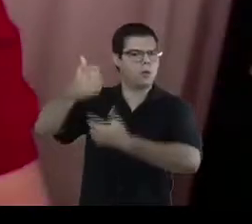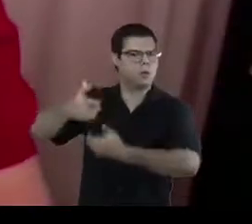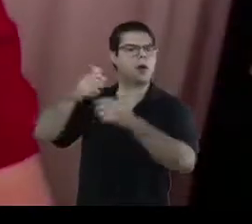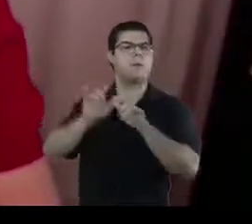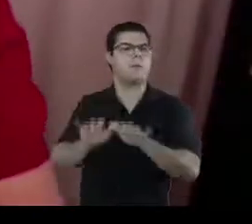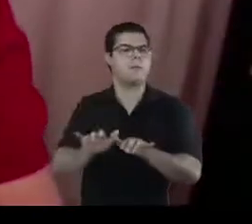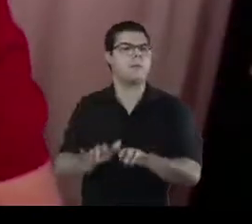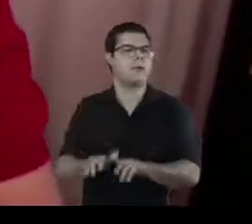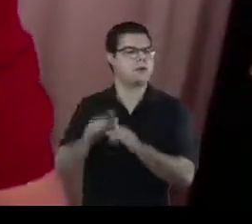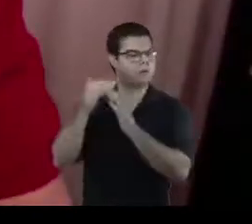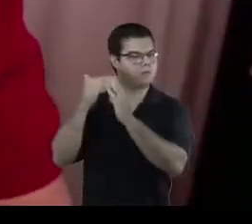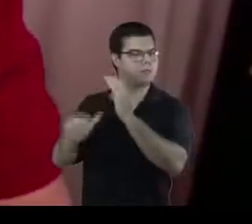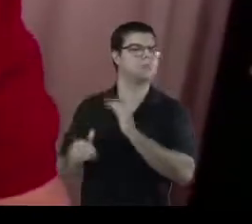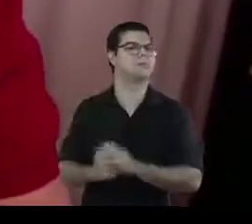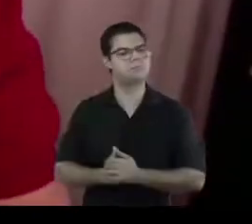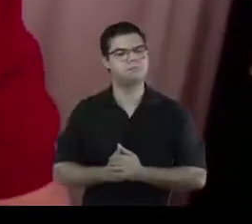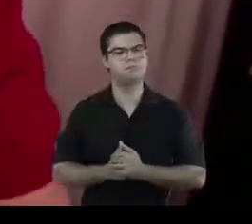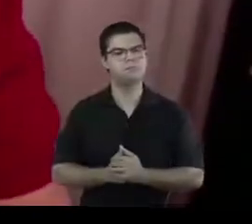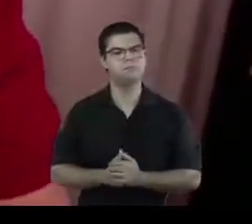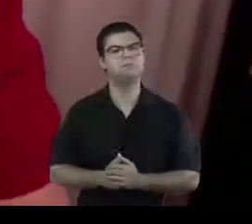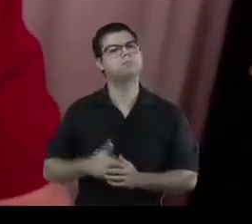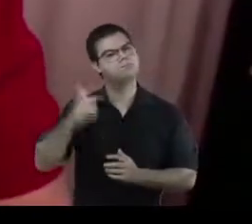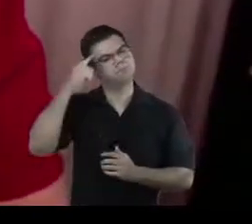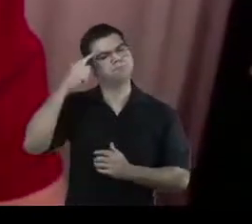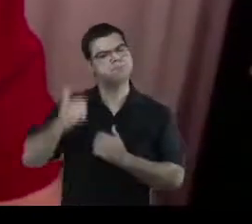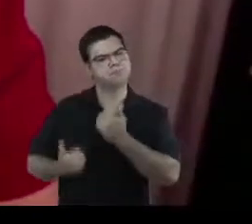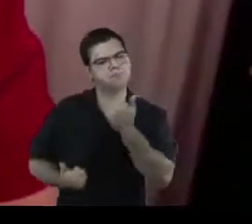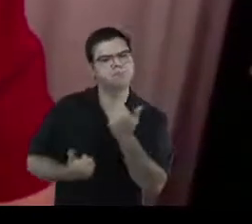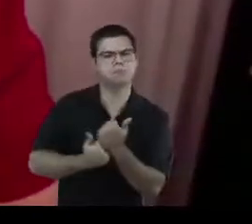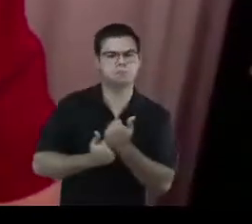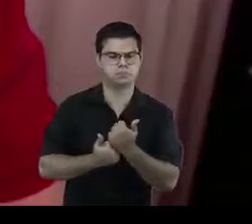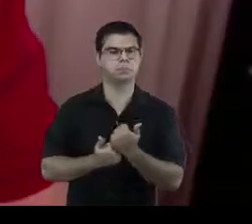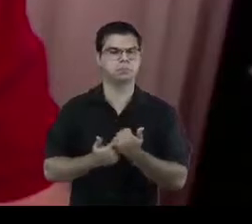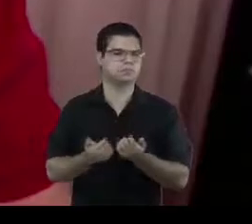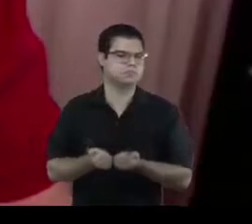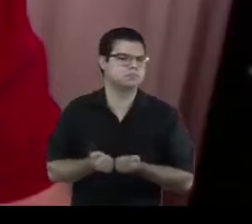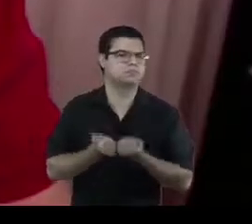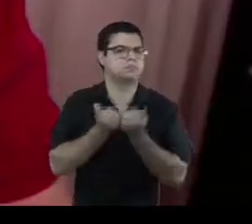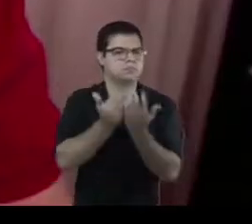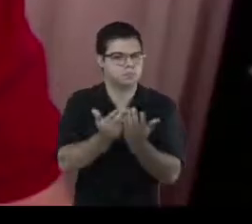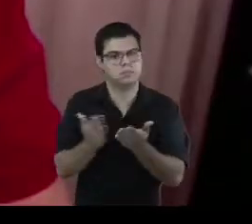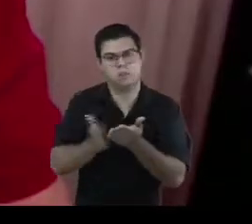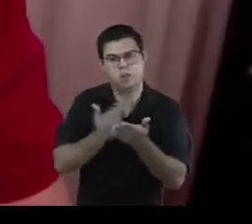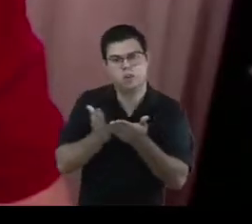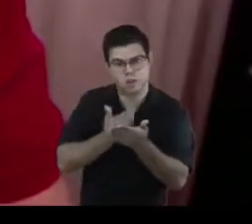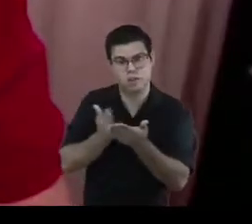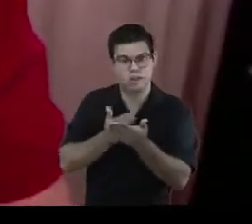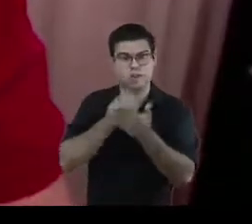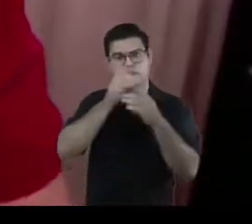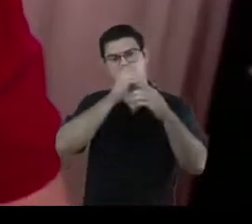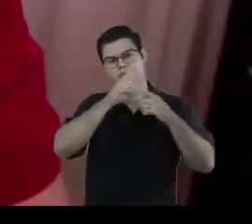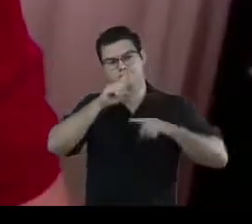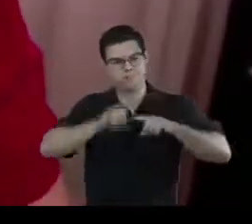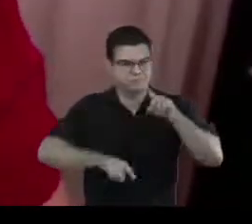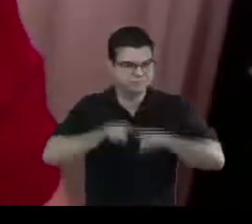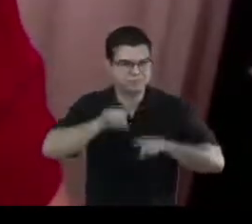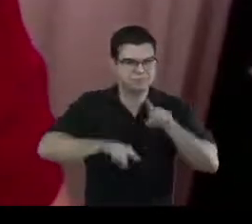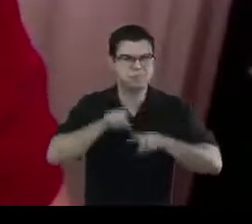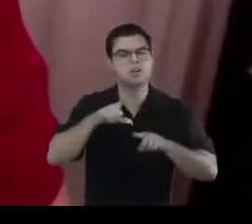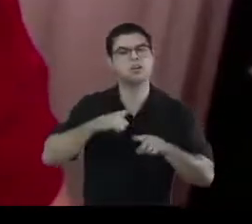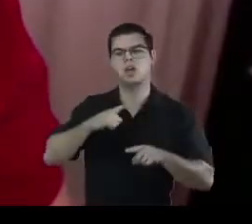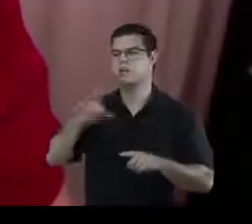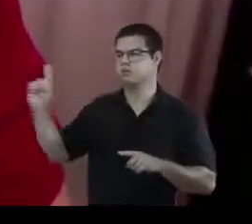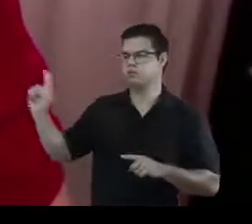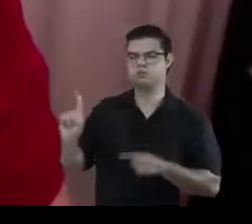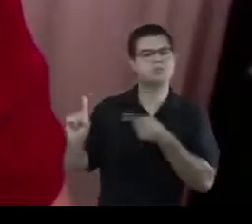Para falar sobre a contribuição da bibliografia material para a história da cultura impressa, contaremos com a ilustre presença